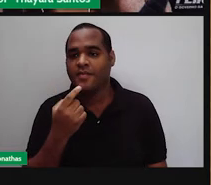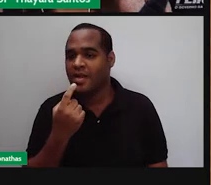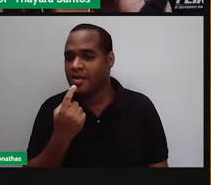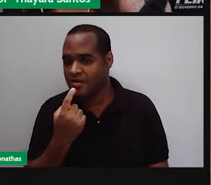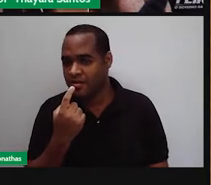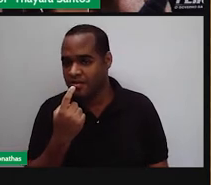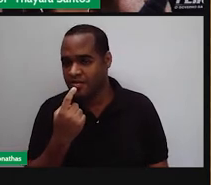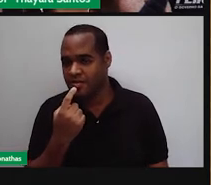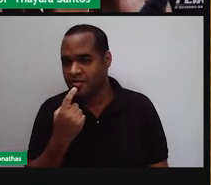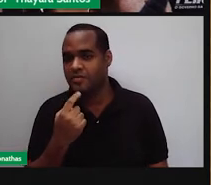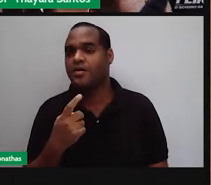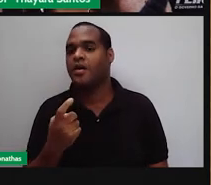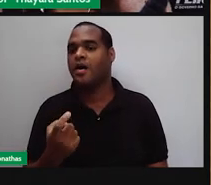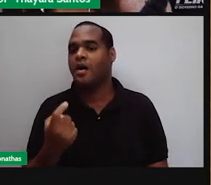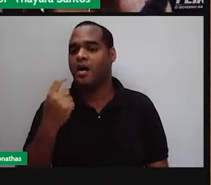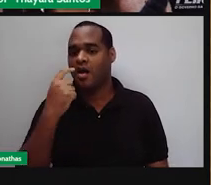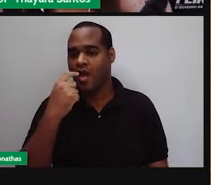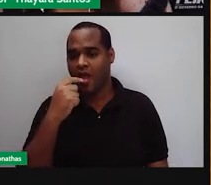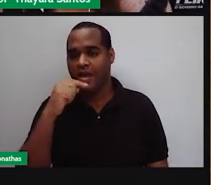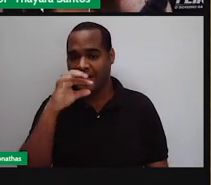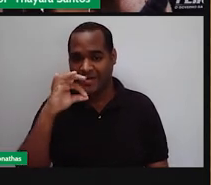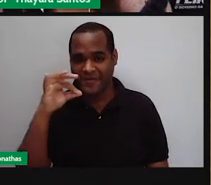O sabor salgado nos lados.